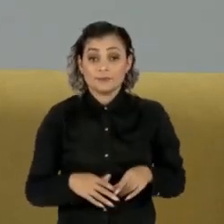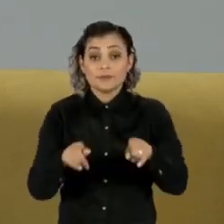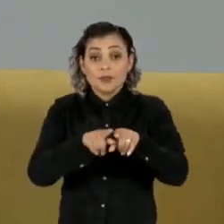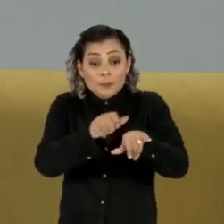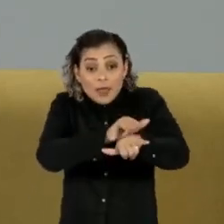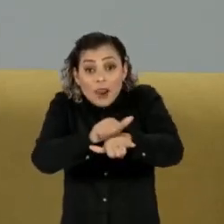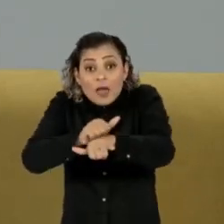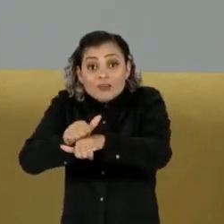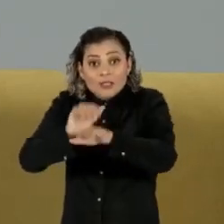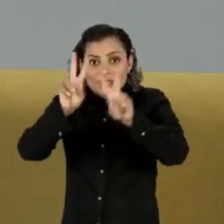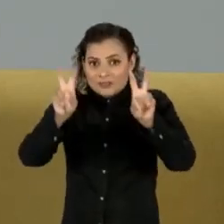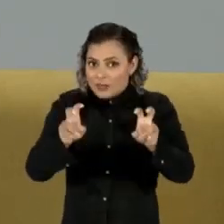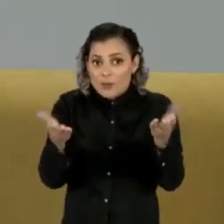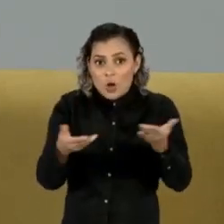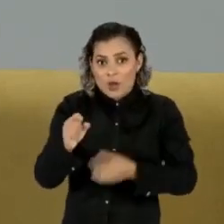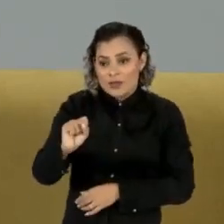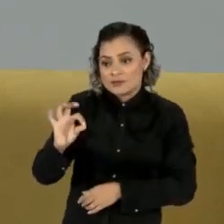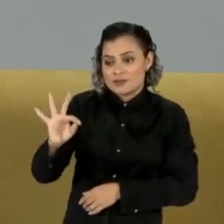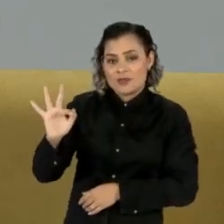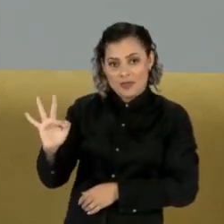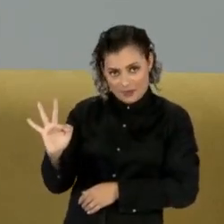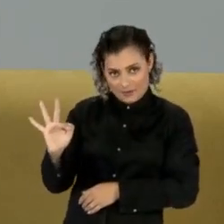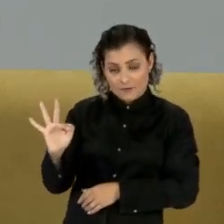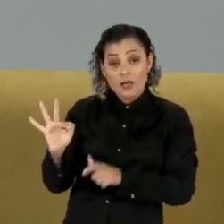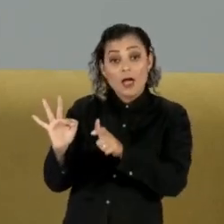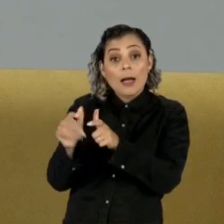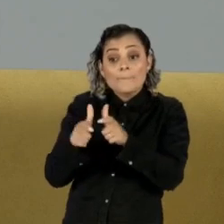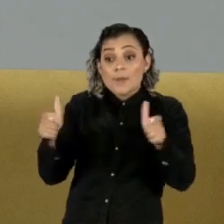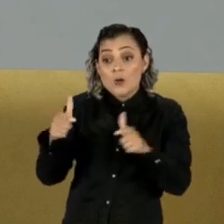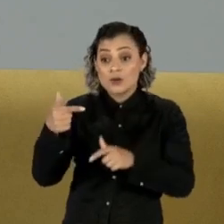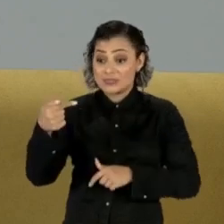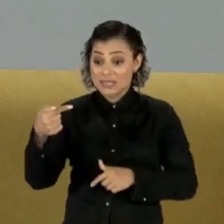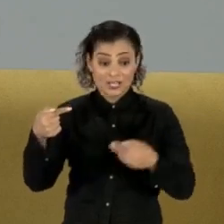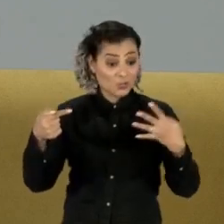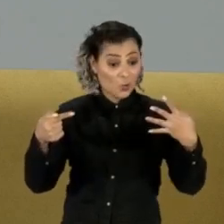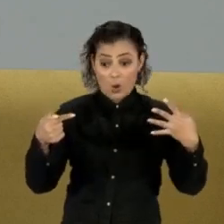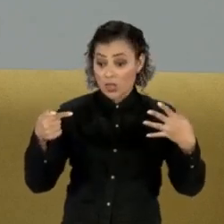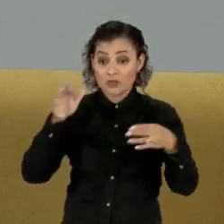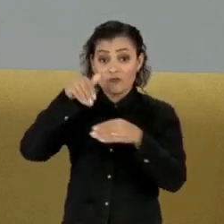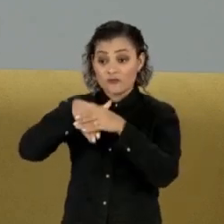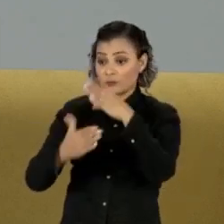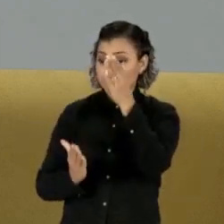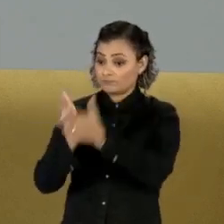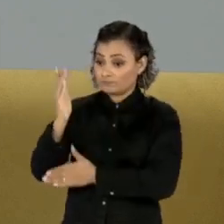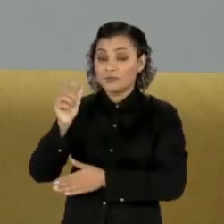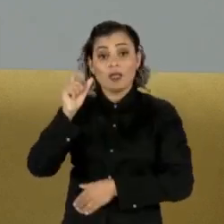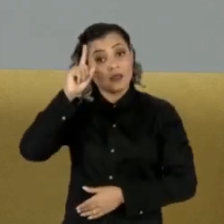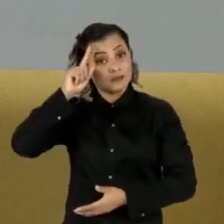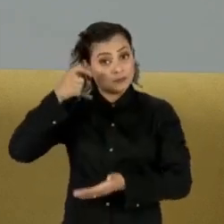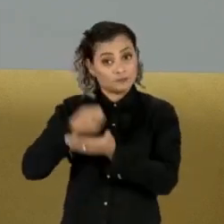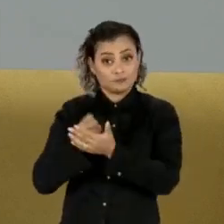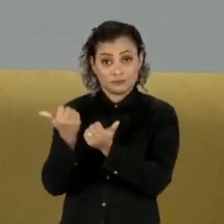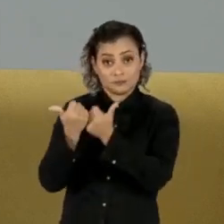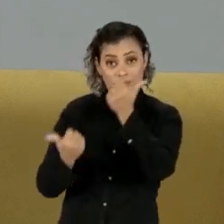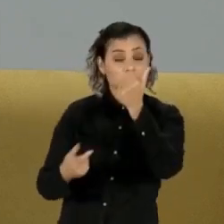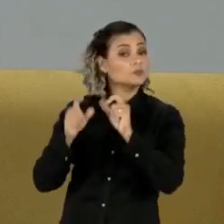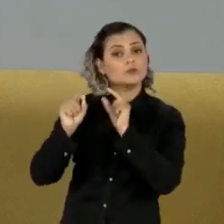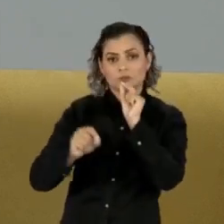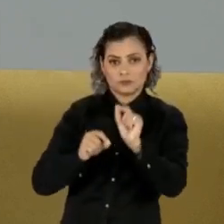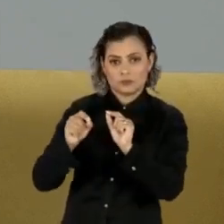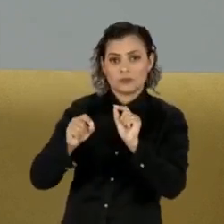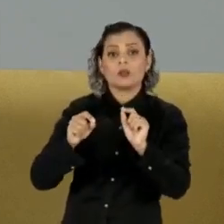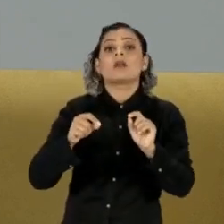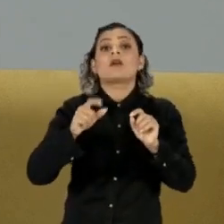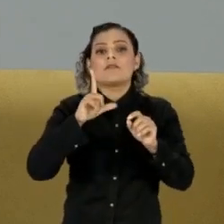operação Lava Jato no STF. Por maioria de sete votos, há quatro ministros do Supremo Tribunal Federal decidiram que os argumentos